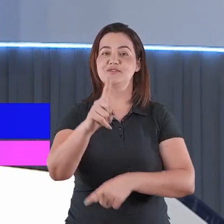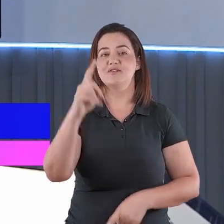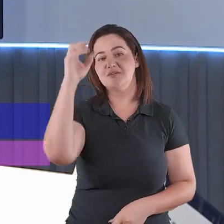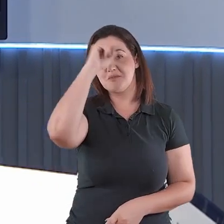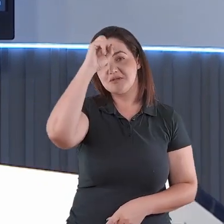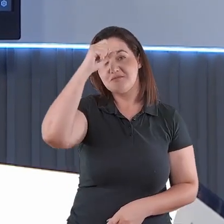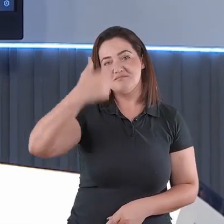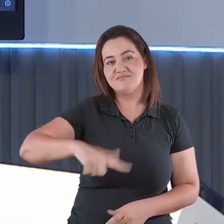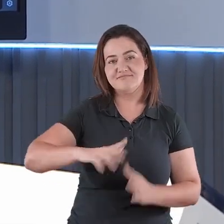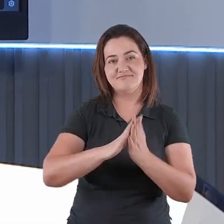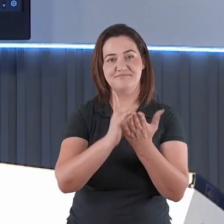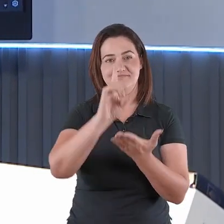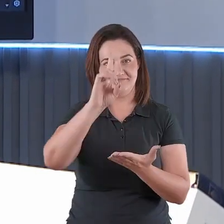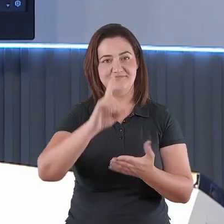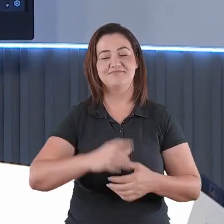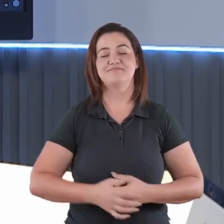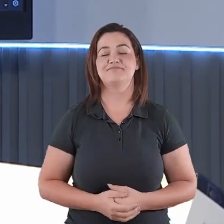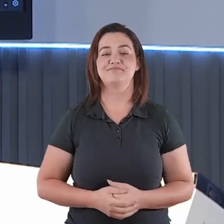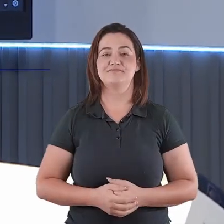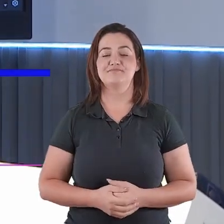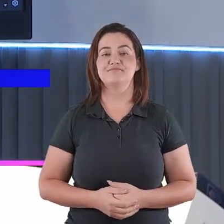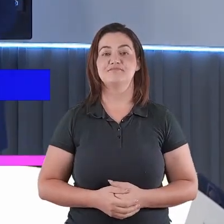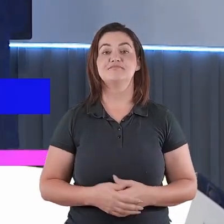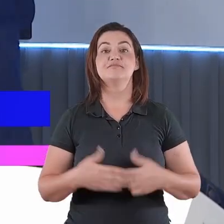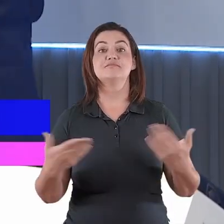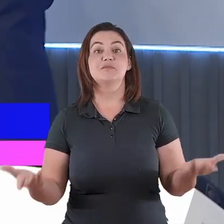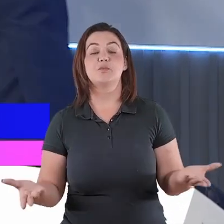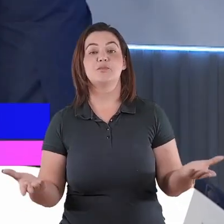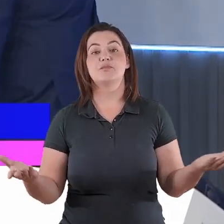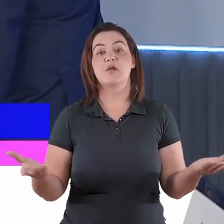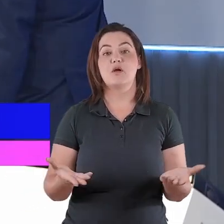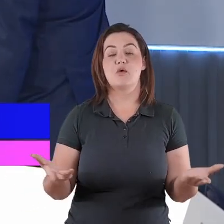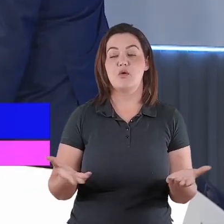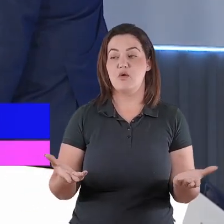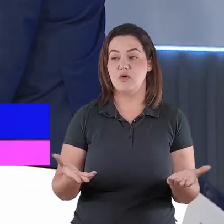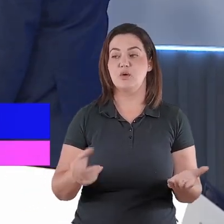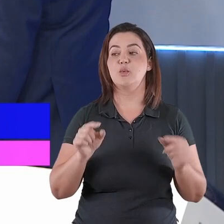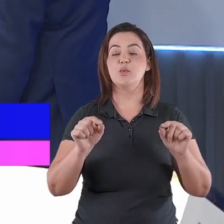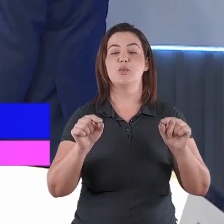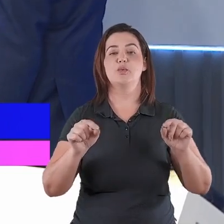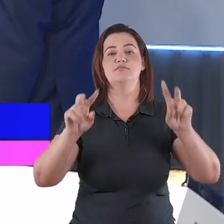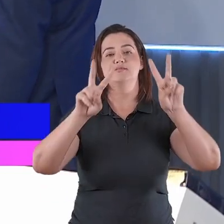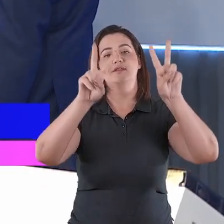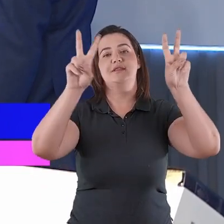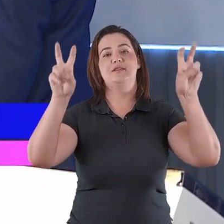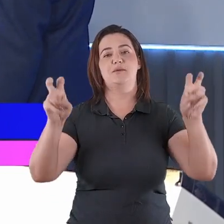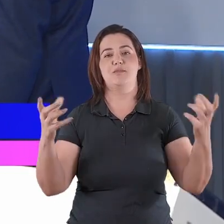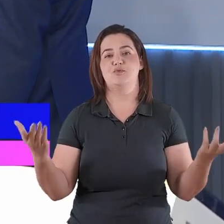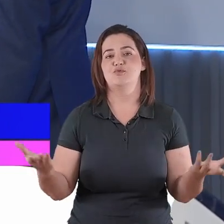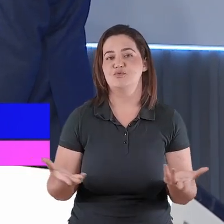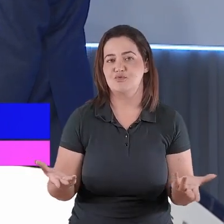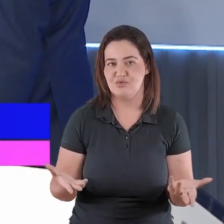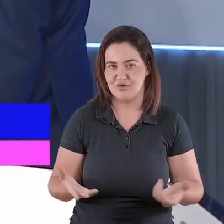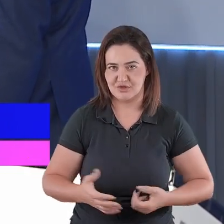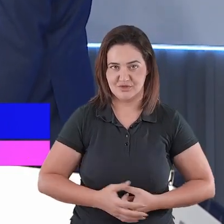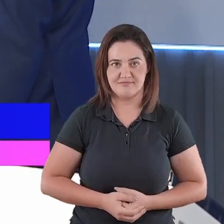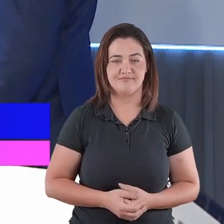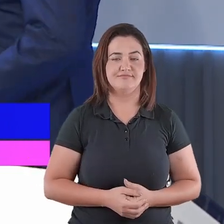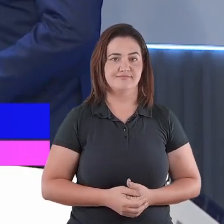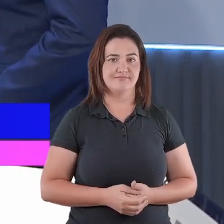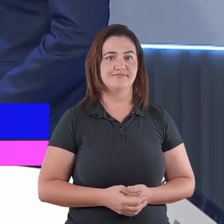na palavra do Senhor. Então, vamos agora para o tema do programa de hoje.